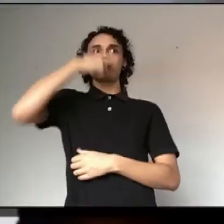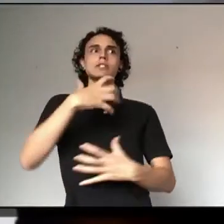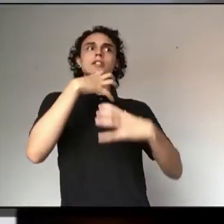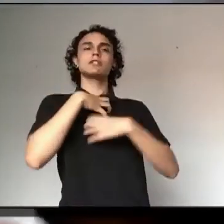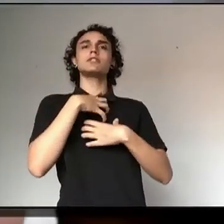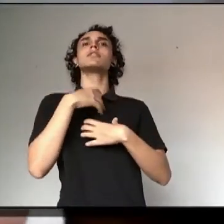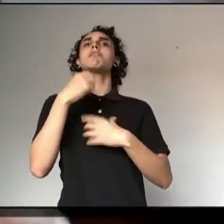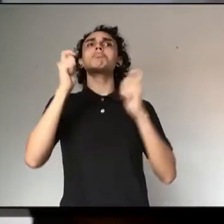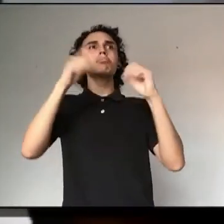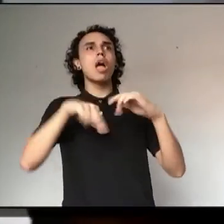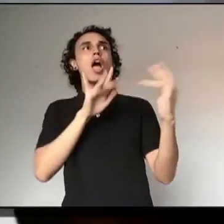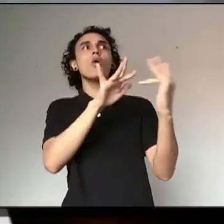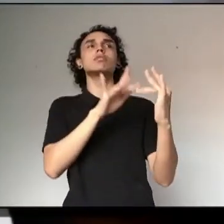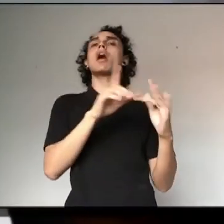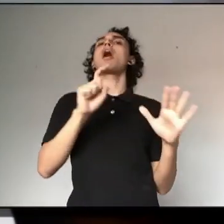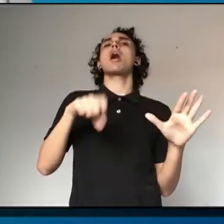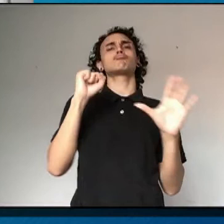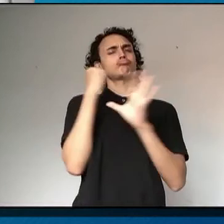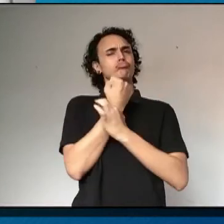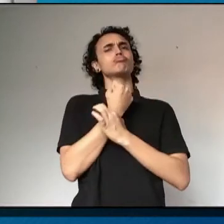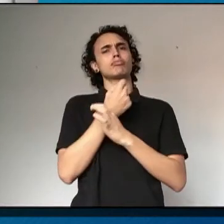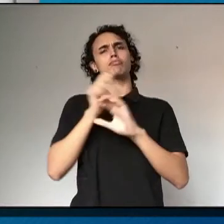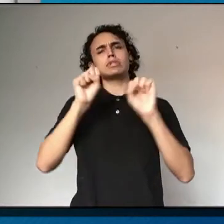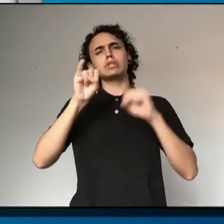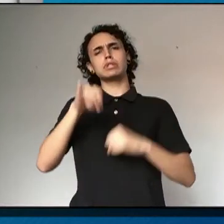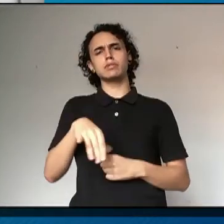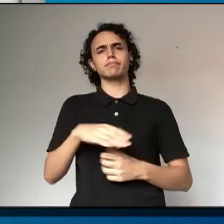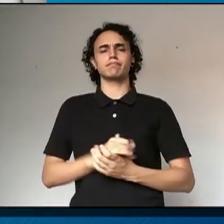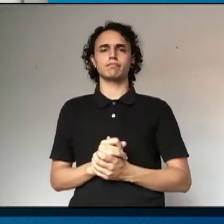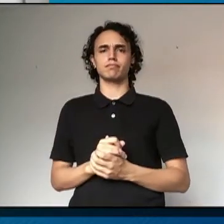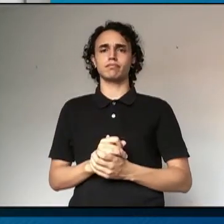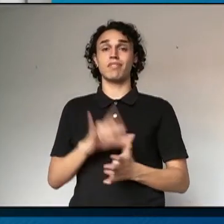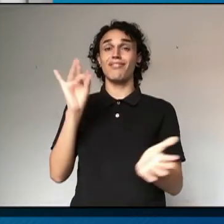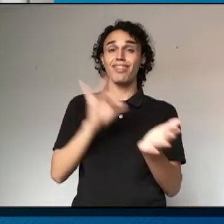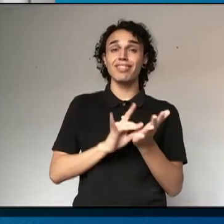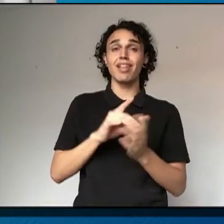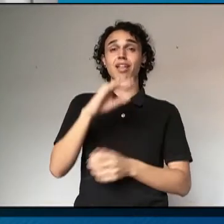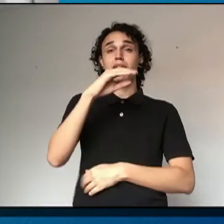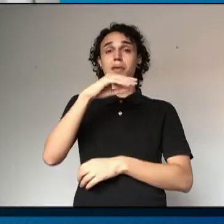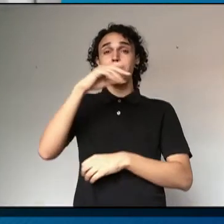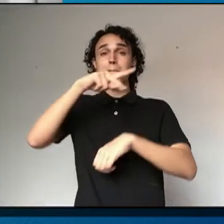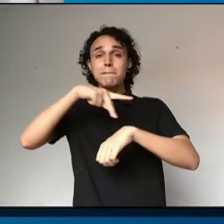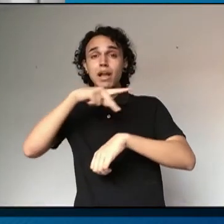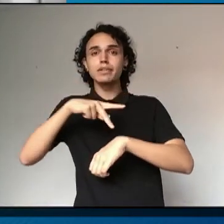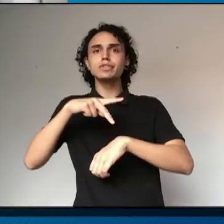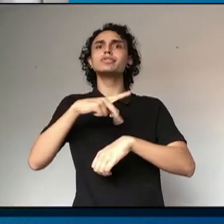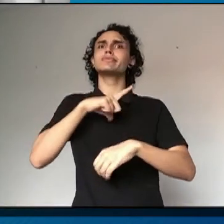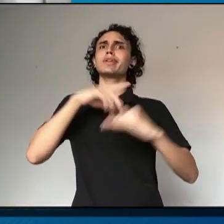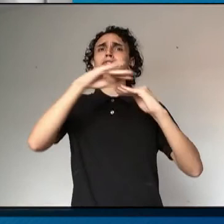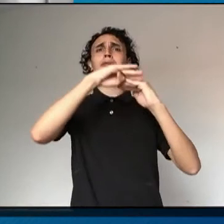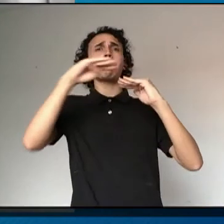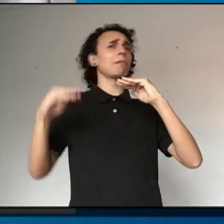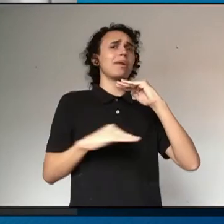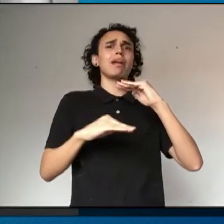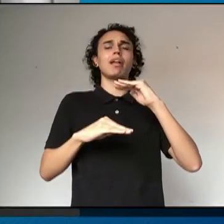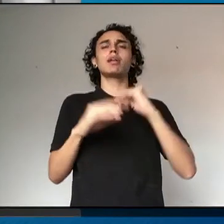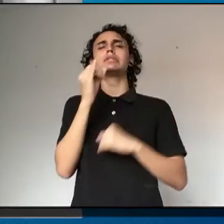indivíduo de que ele pode buscar e que aquilo ali é seguro. O segundo é que realmente a gente tem um país com muita desigualdade,